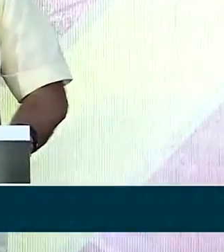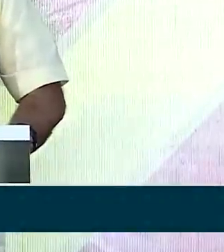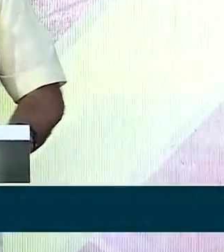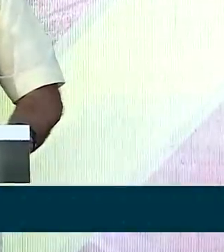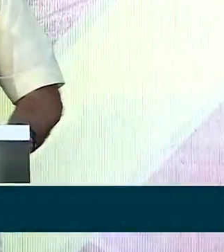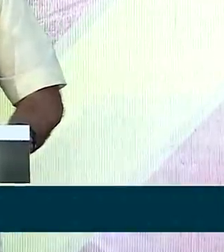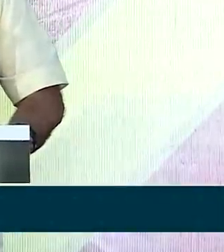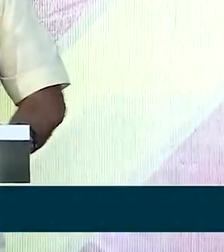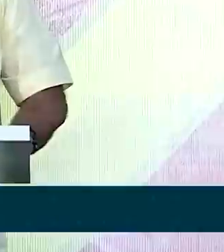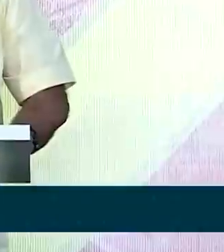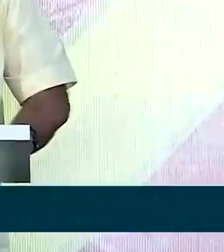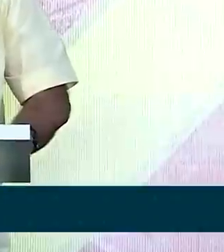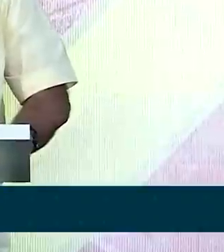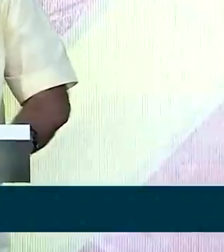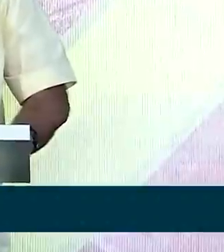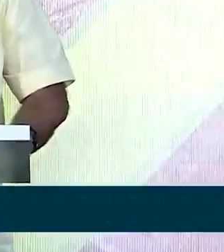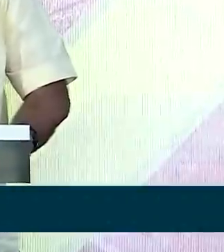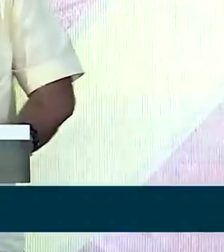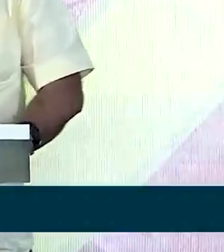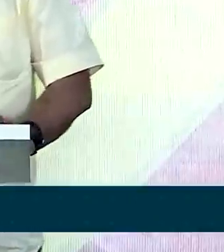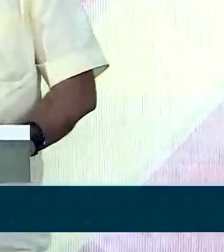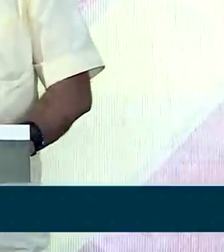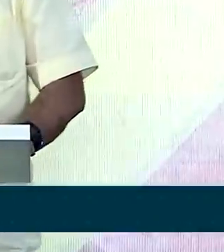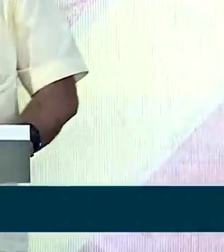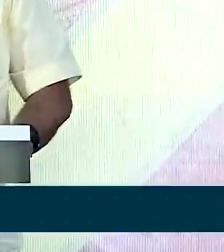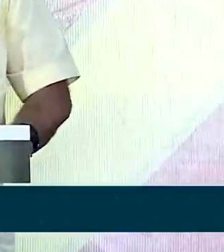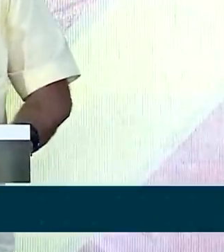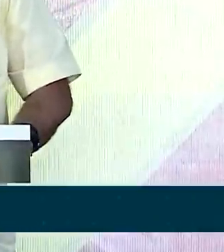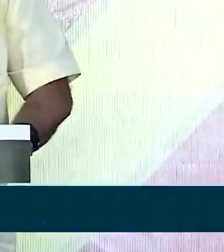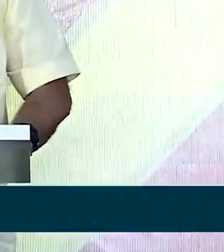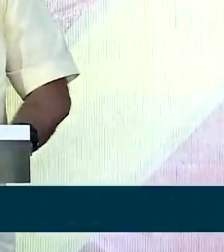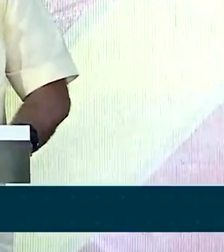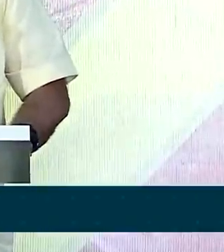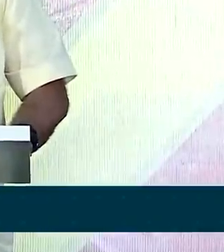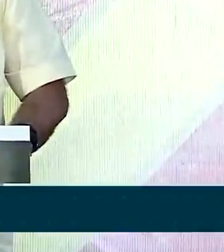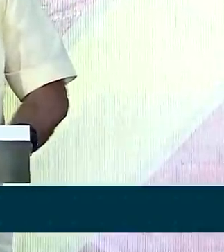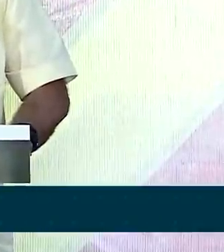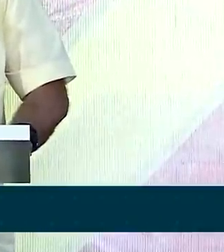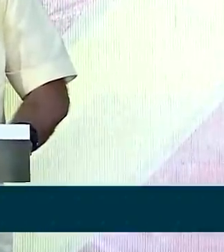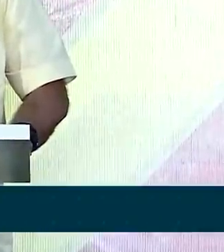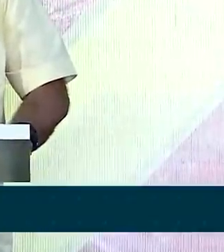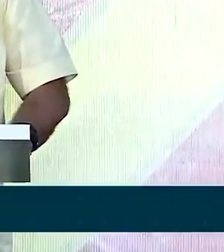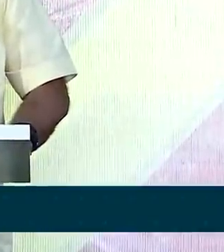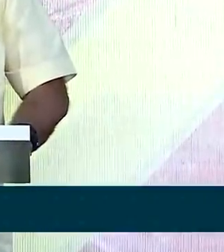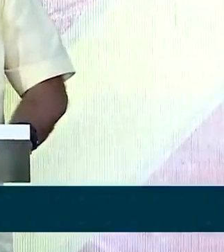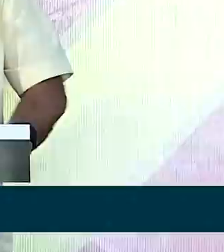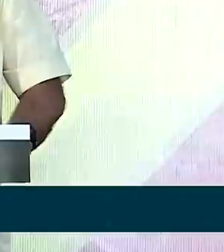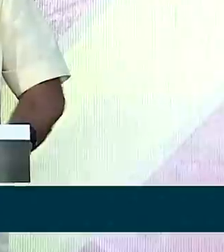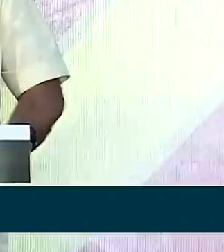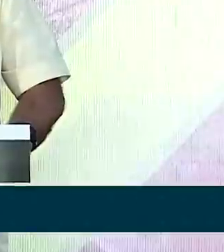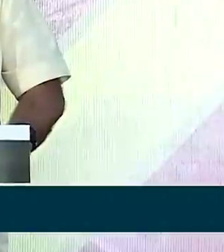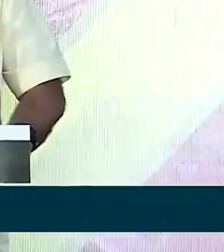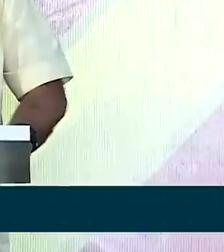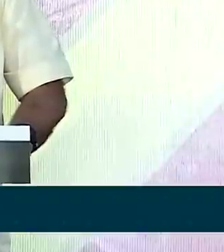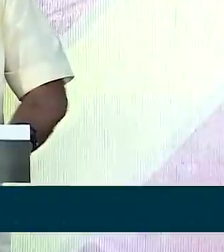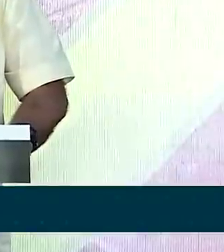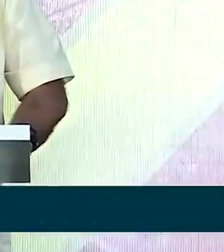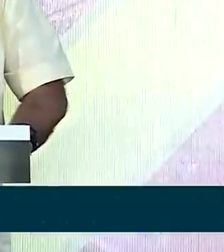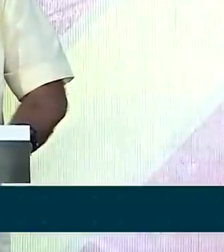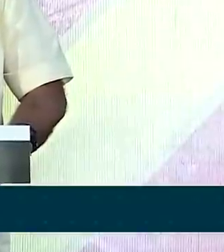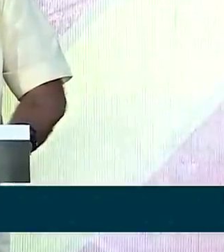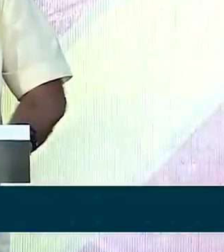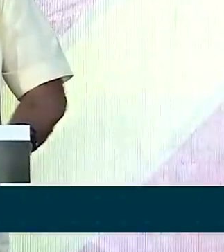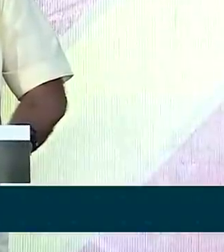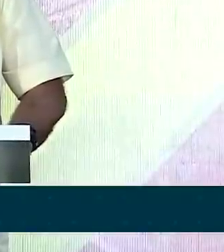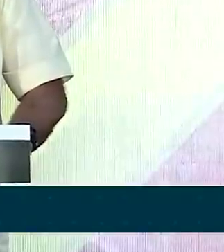obviamente, passam a ser mais do que reconhecidos. Passam a ser donos de um pedaço de terra, onde ele pode dizer